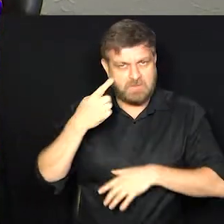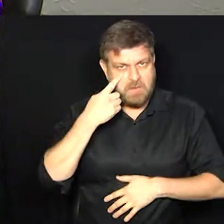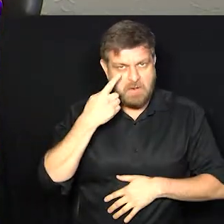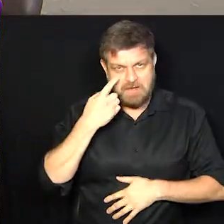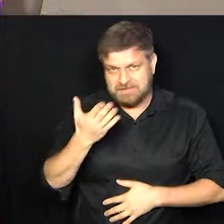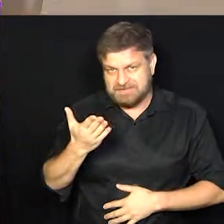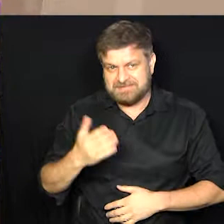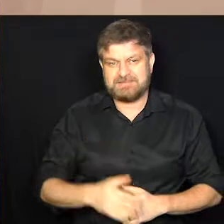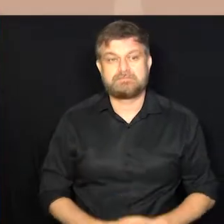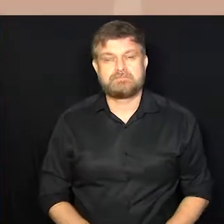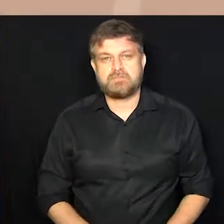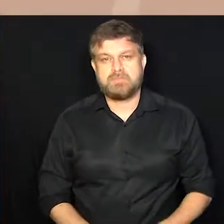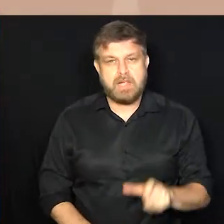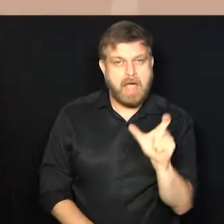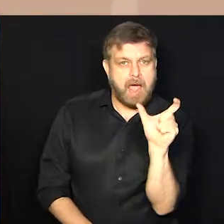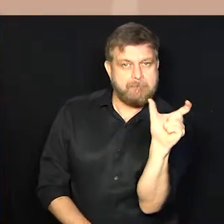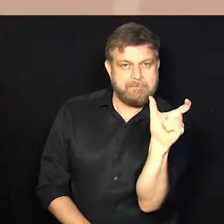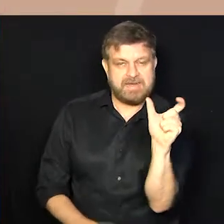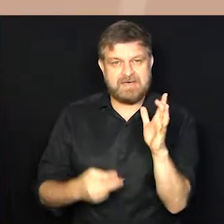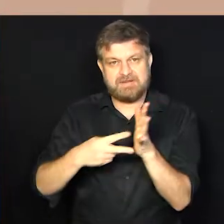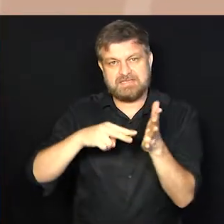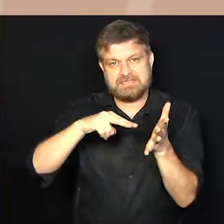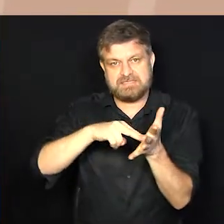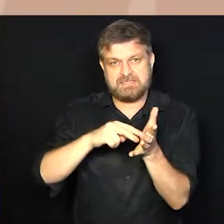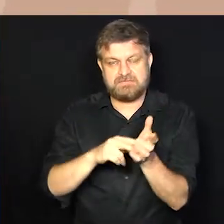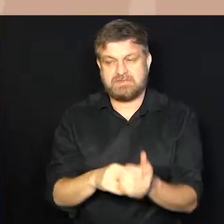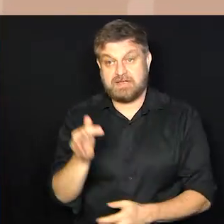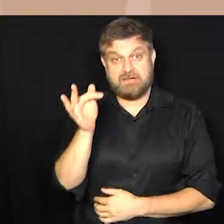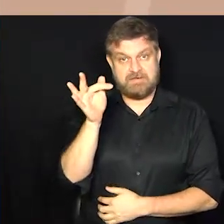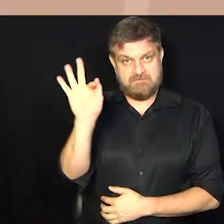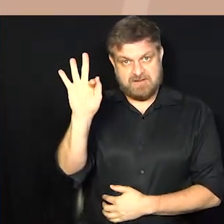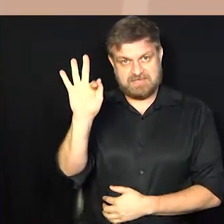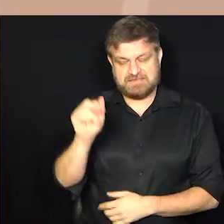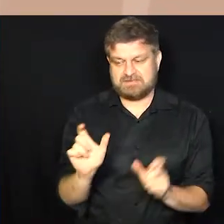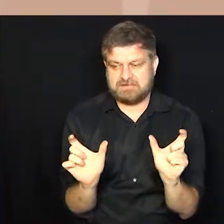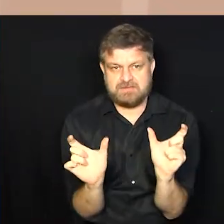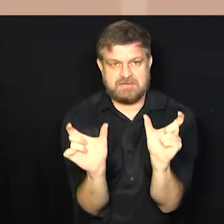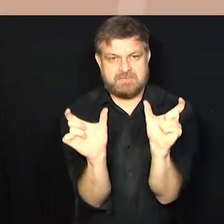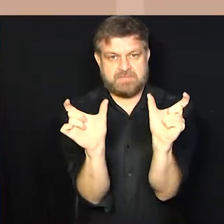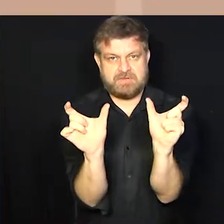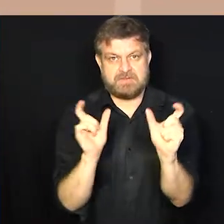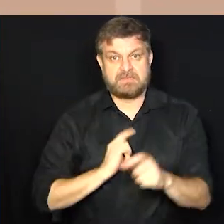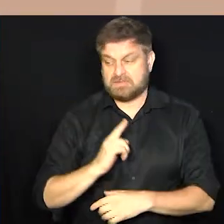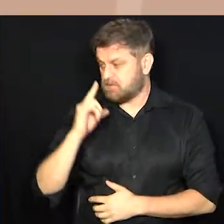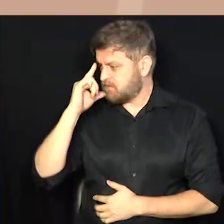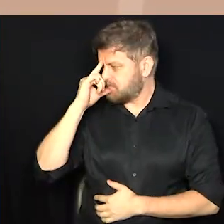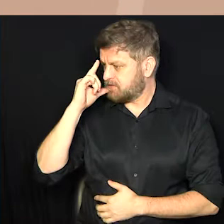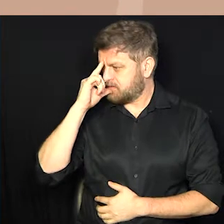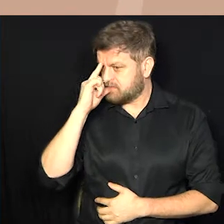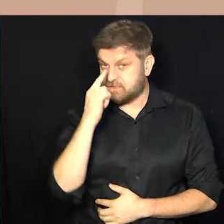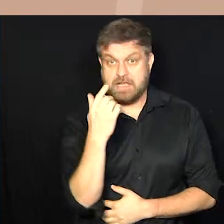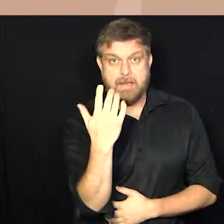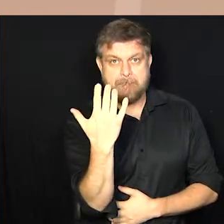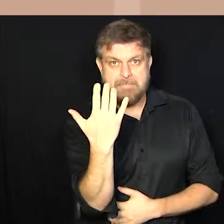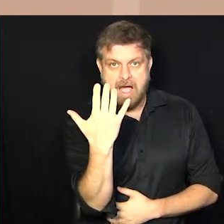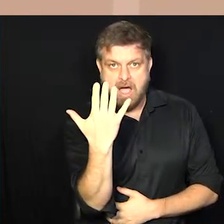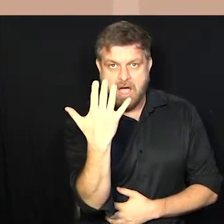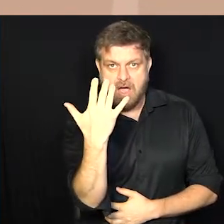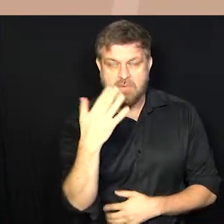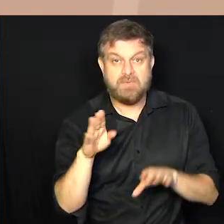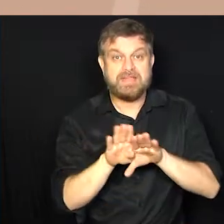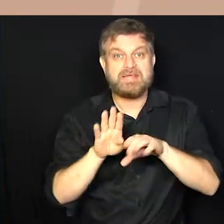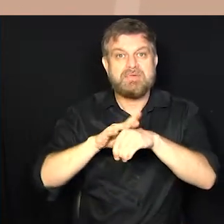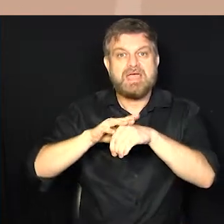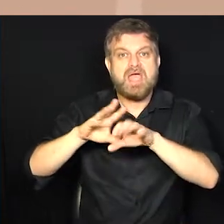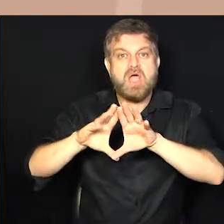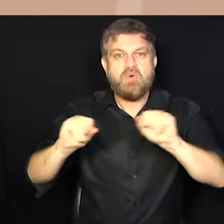bora! O termo manicure é derivado da palavra francesa, que por sua vez tem origem no latim mani, vem de manus mãos e